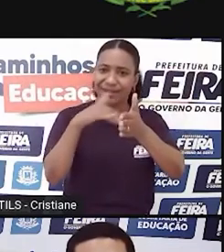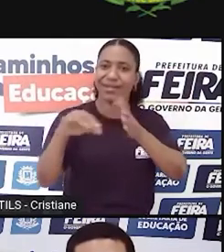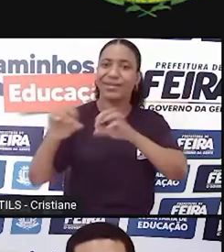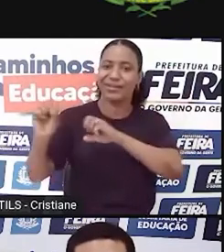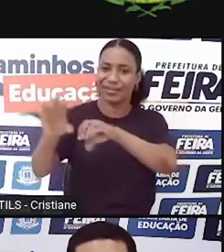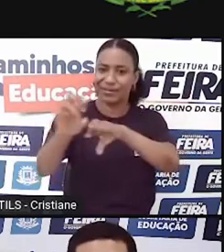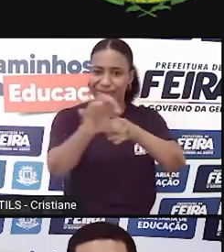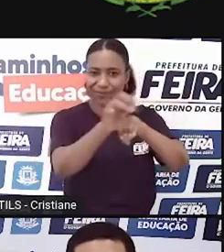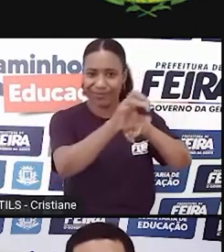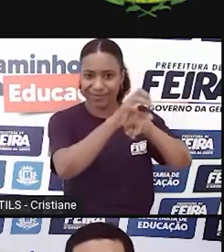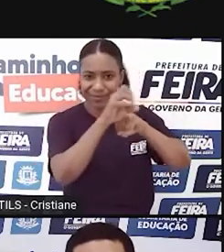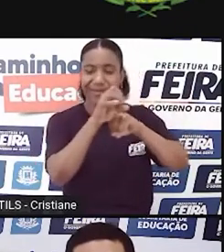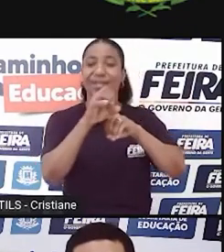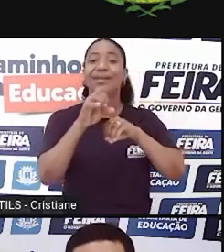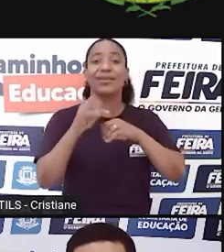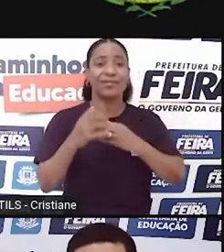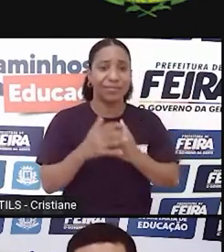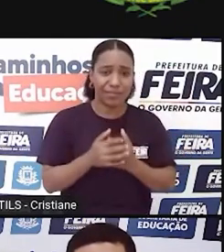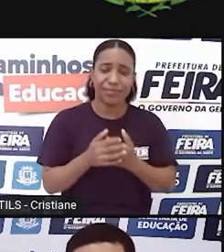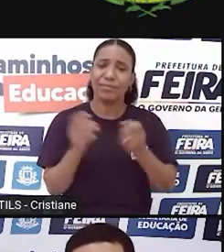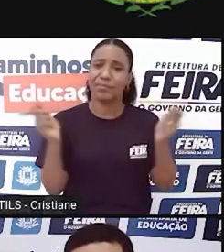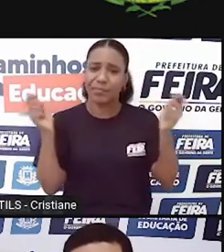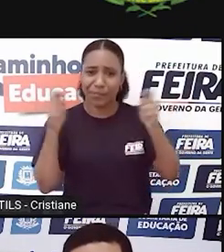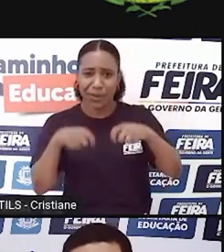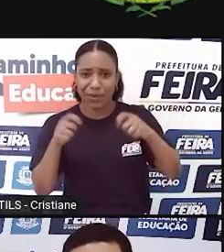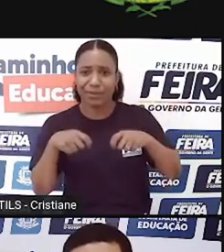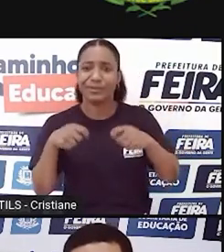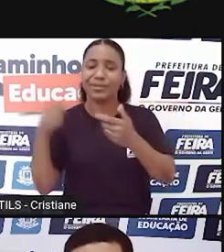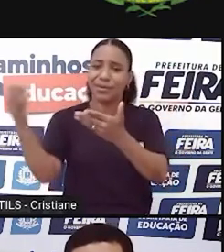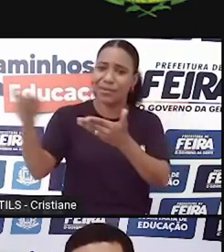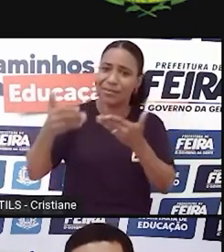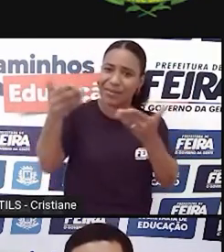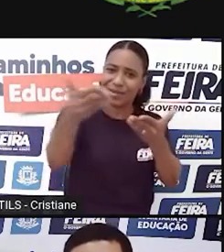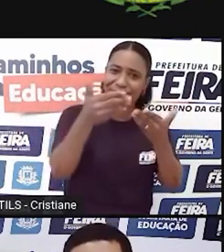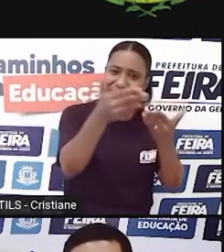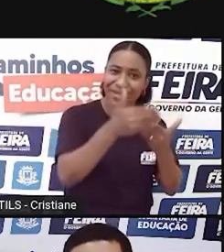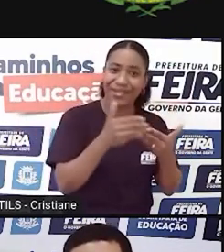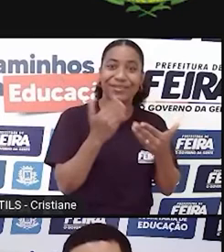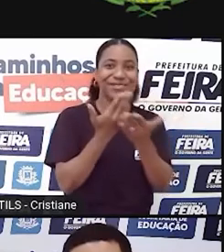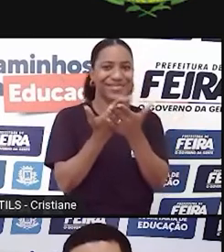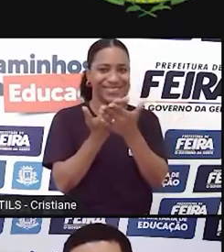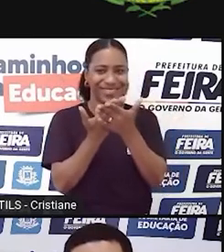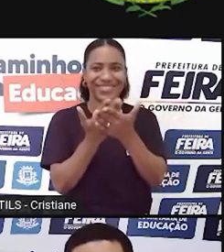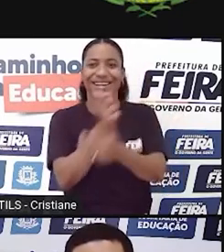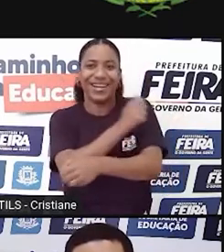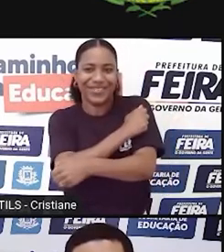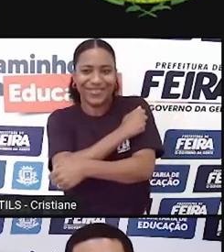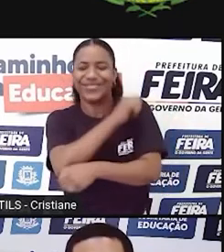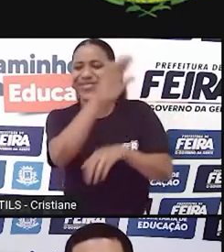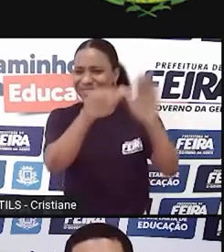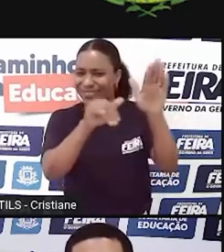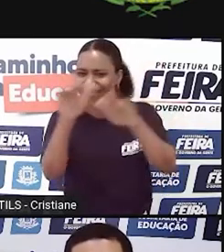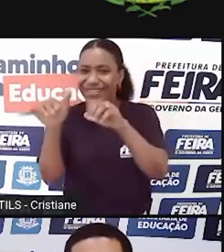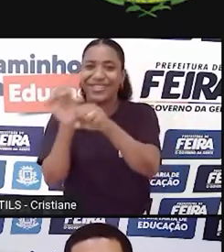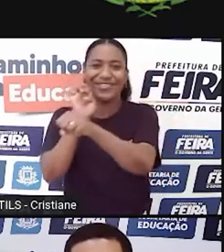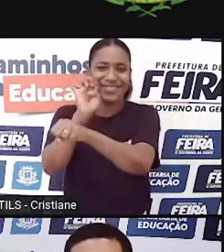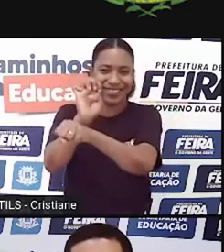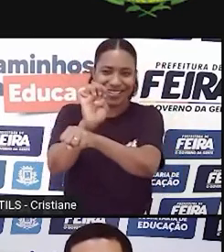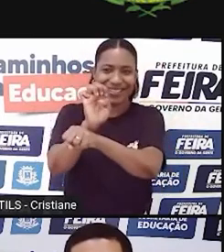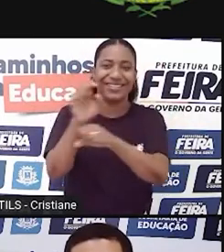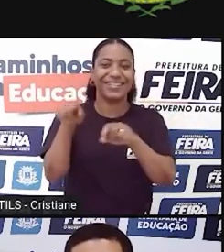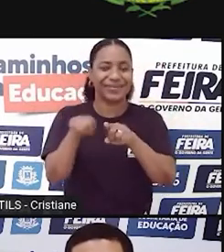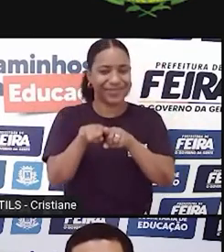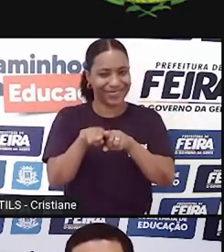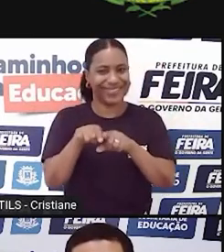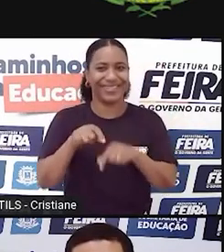do Estado da Bahia, abre aí para os estudantes do Estado, aí eu abri para os estudantes do Estado, e aí surgiu o livro,